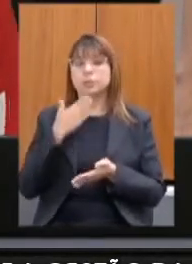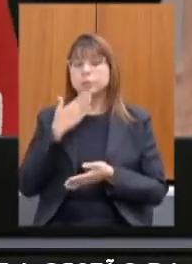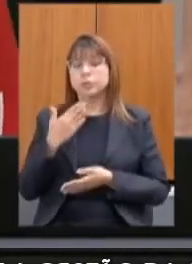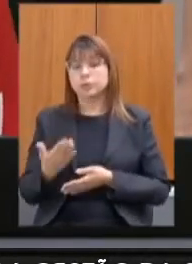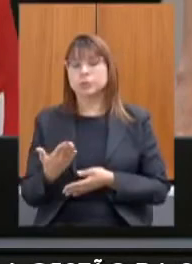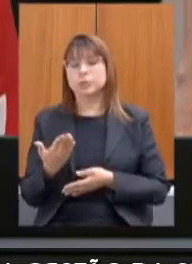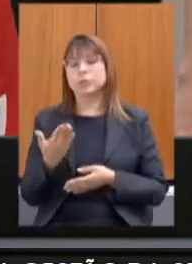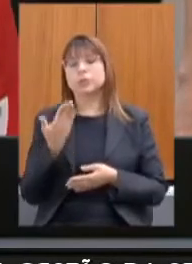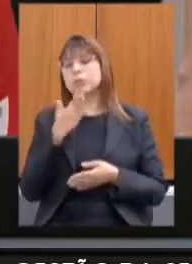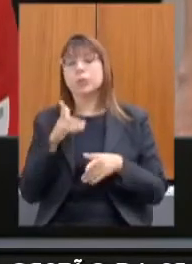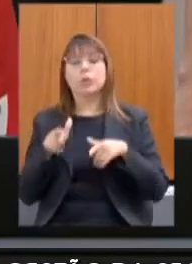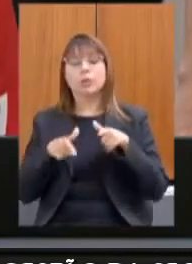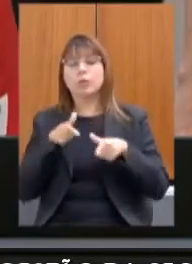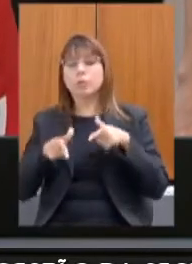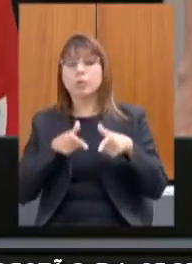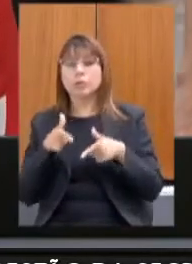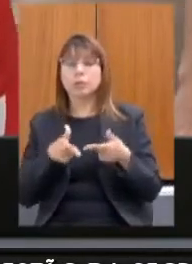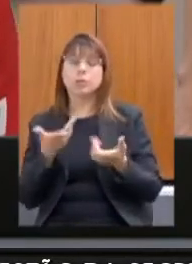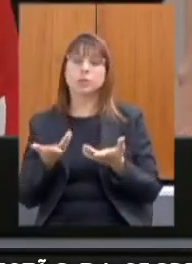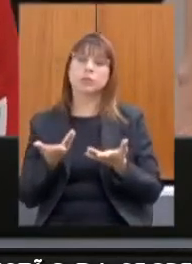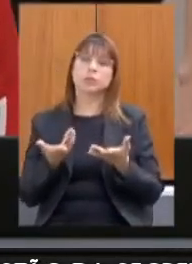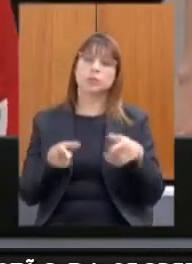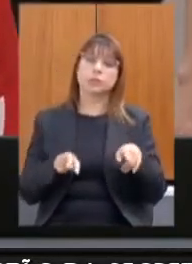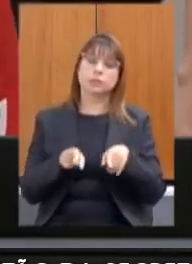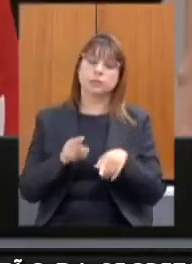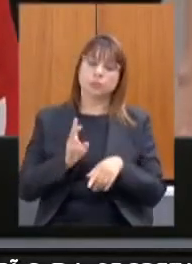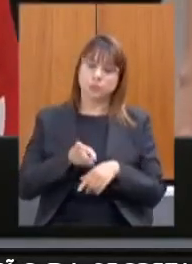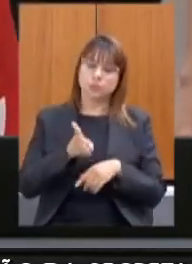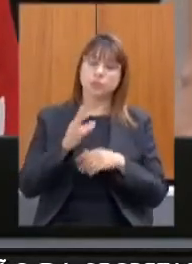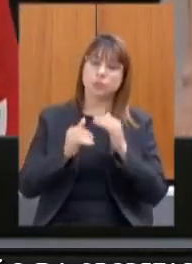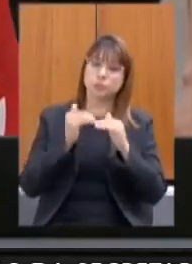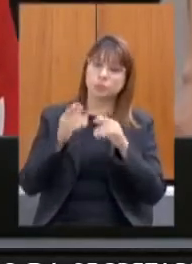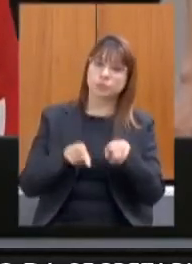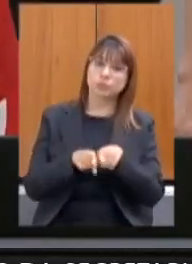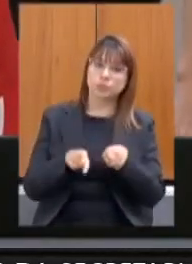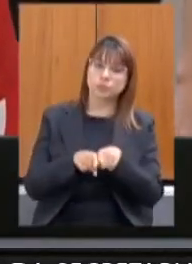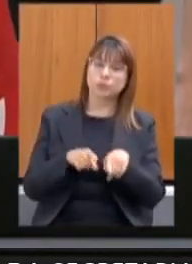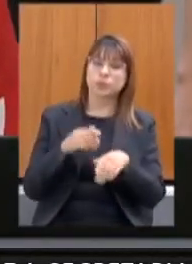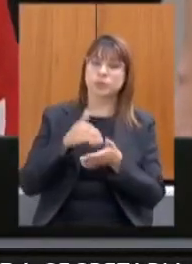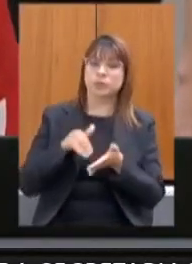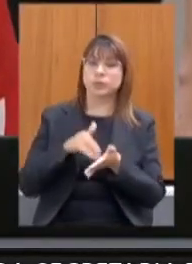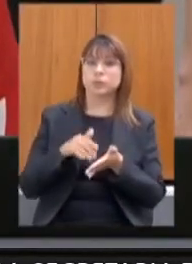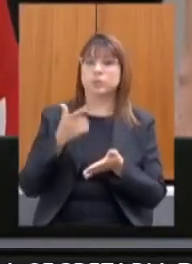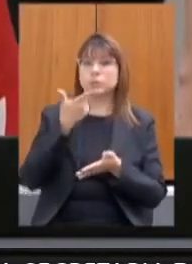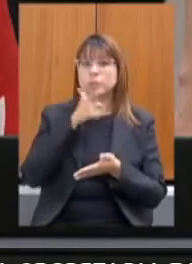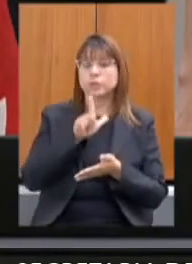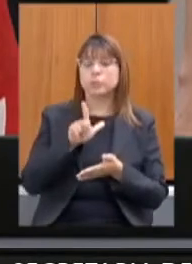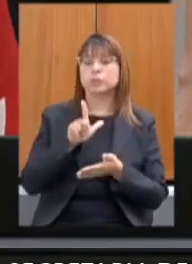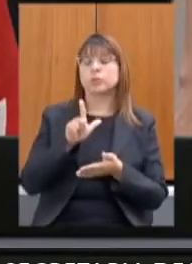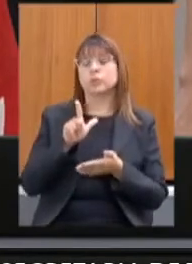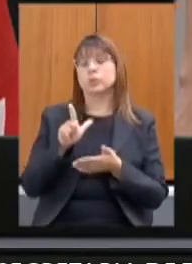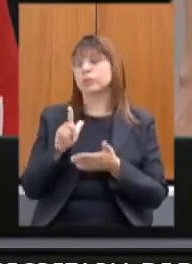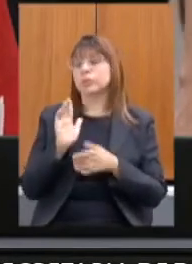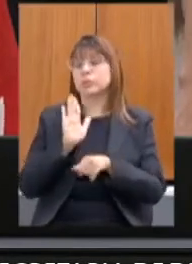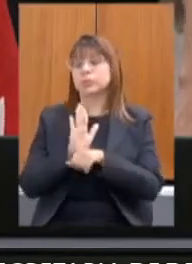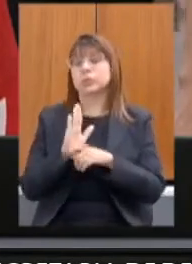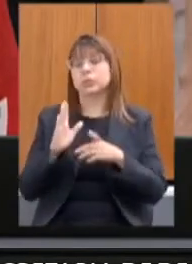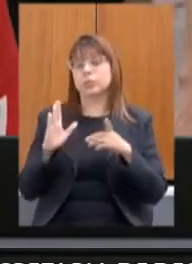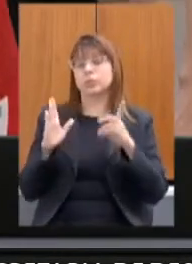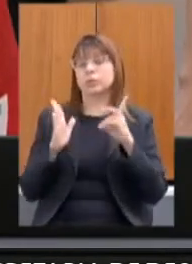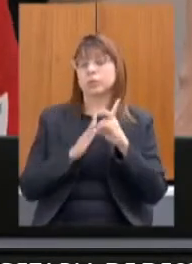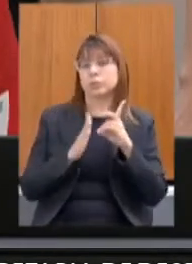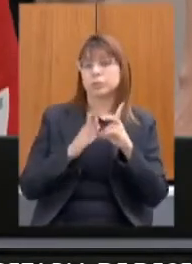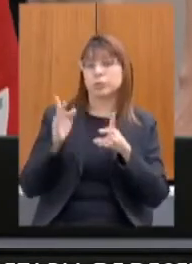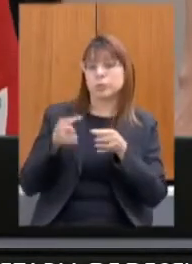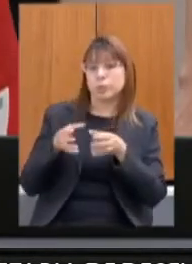quais medidas e ações desenvolvidas ou em desenvolvimento pela secretaria para atendimento aos povos indígenas e comunidades tradicionais de